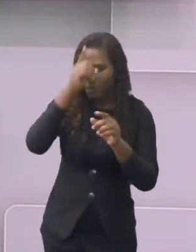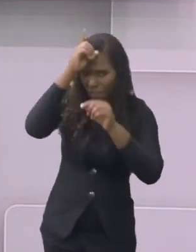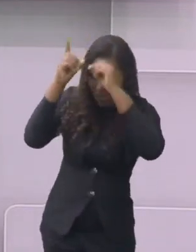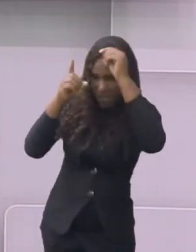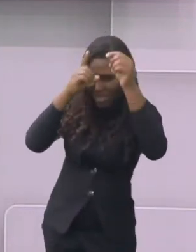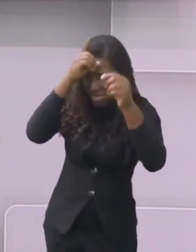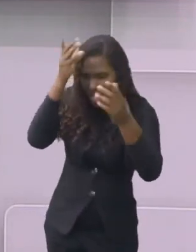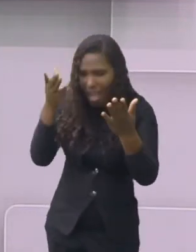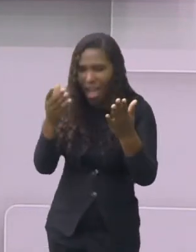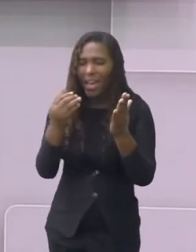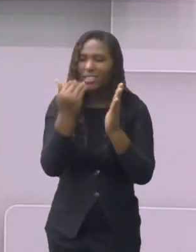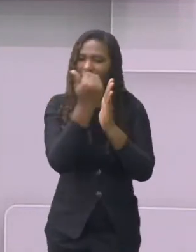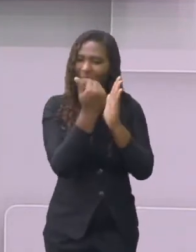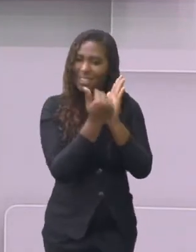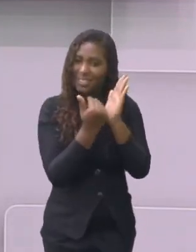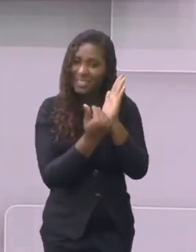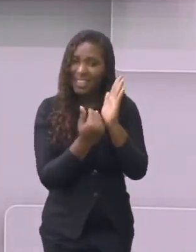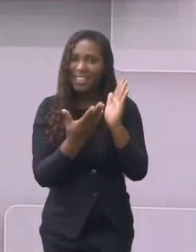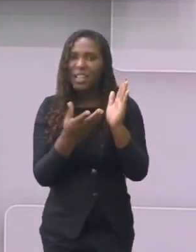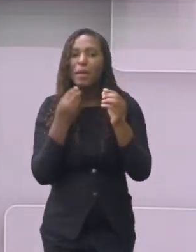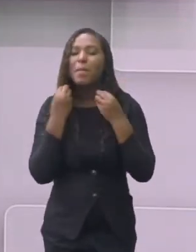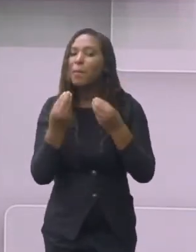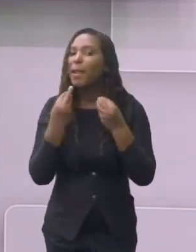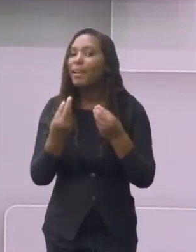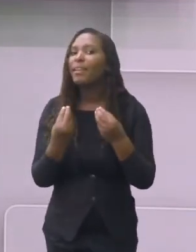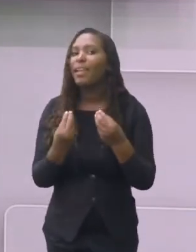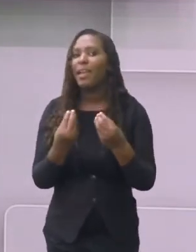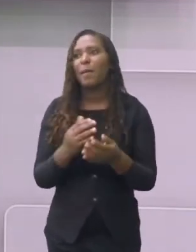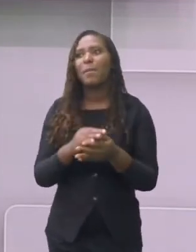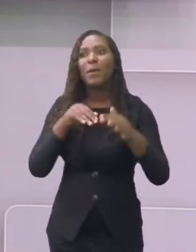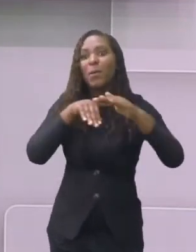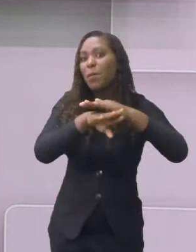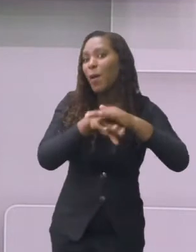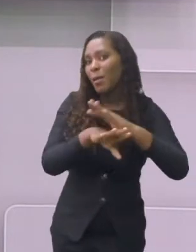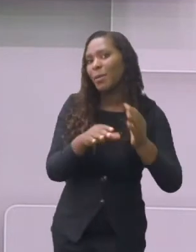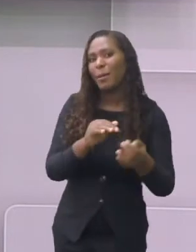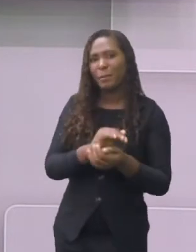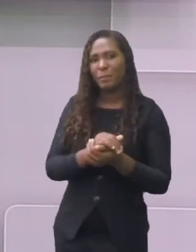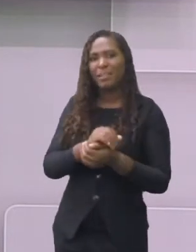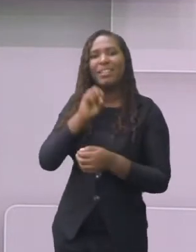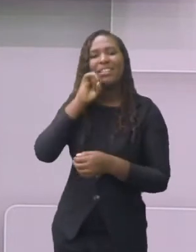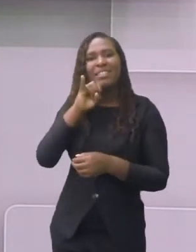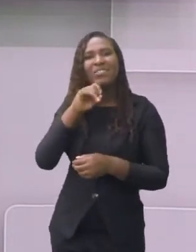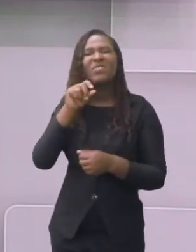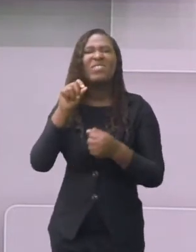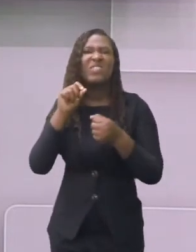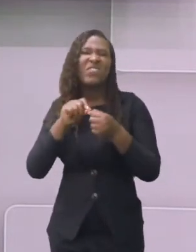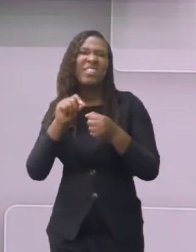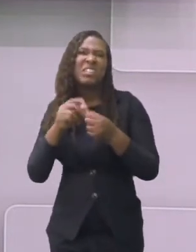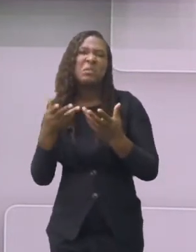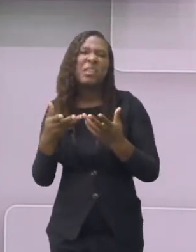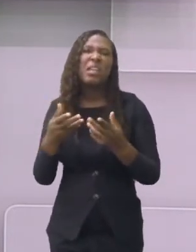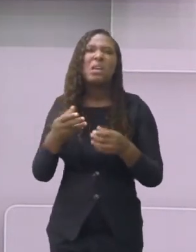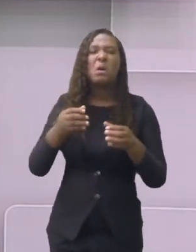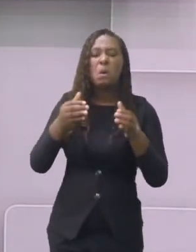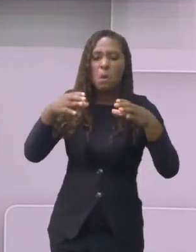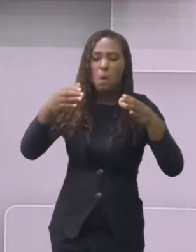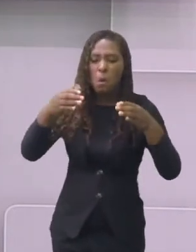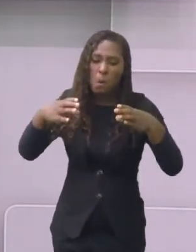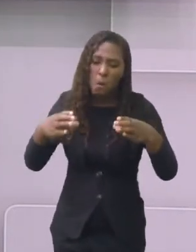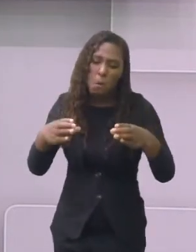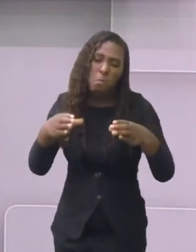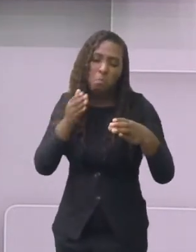bolo ou um bolinho ou às vezes um sorvete, você ia lá no caderno de receita e seguia uma